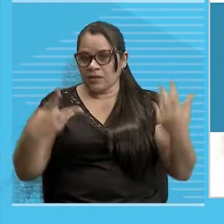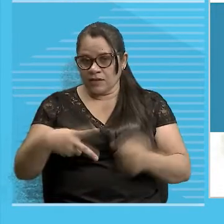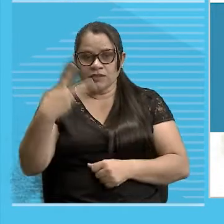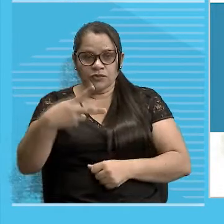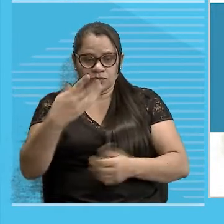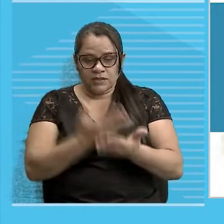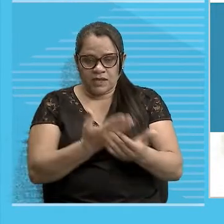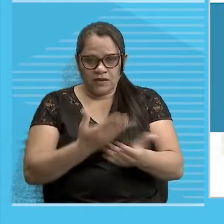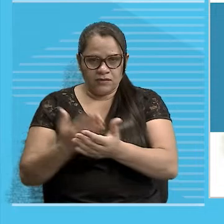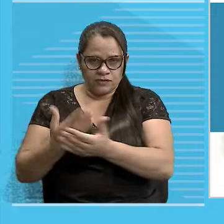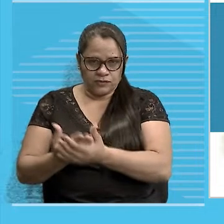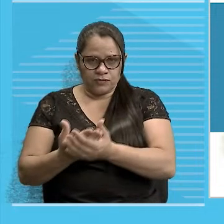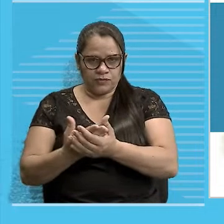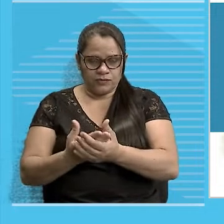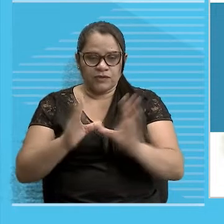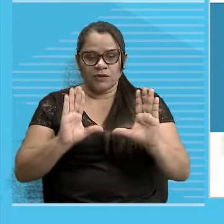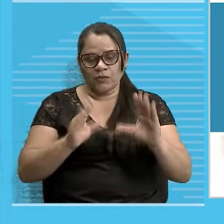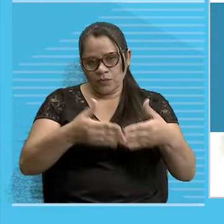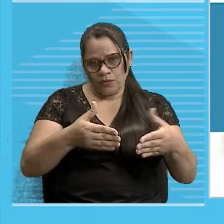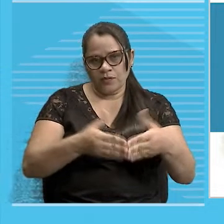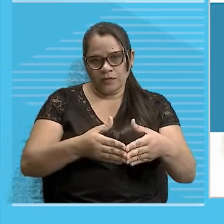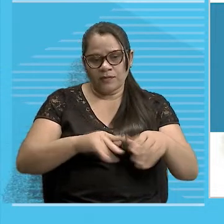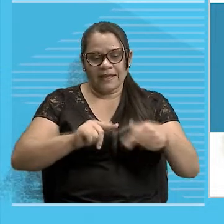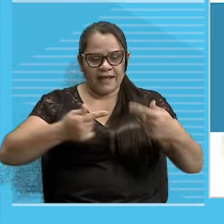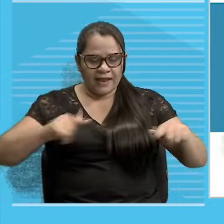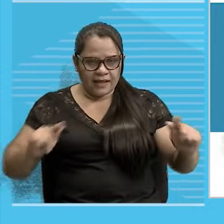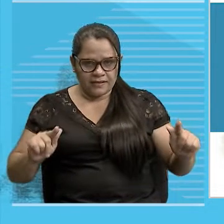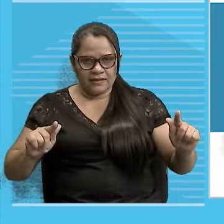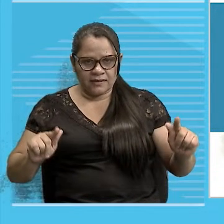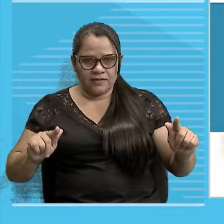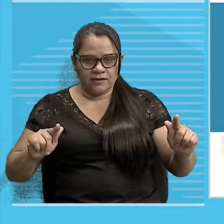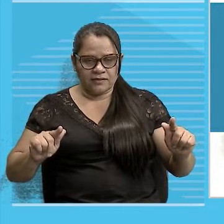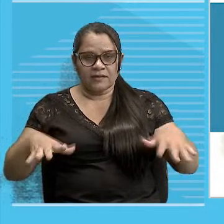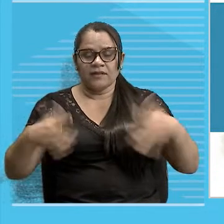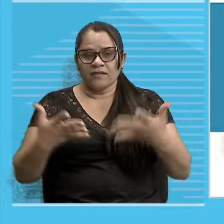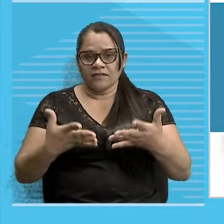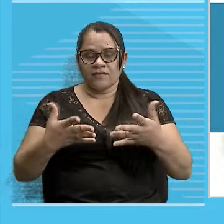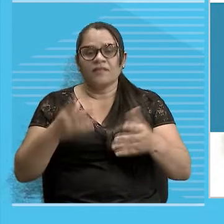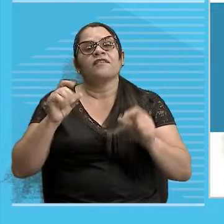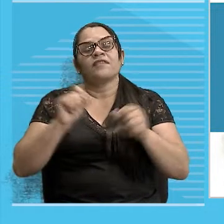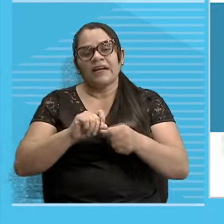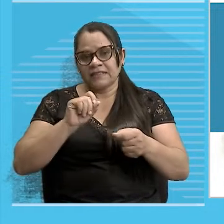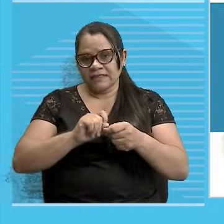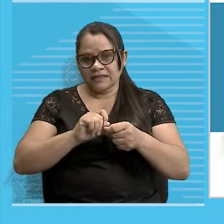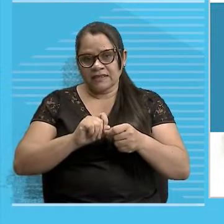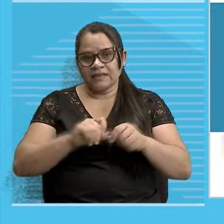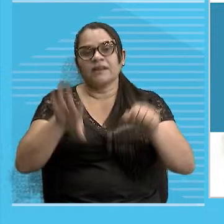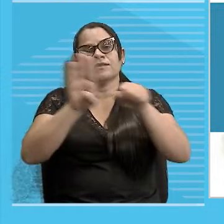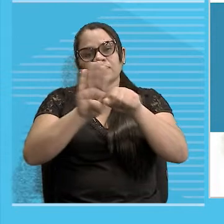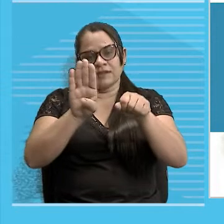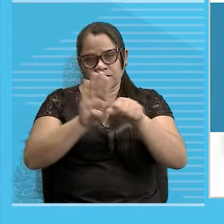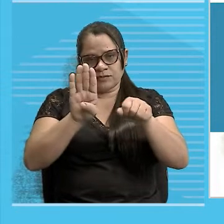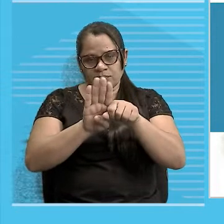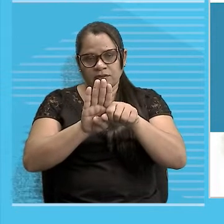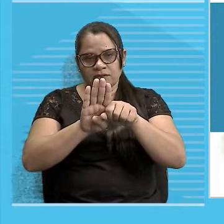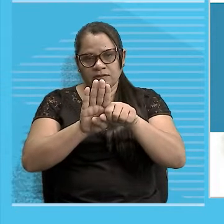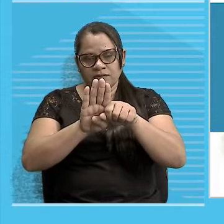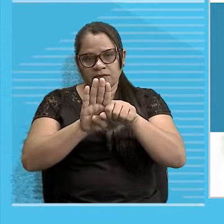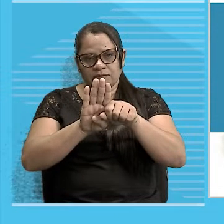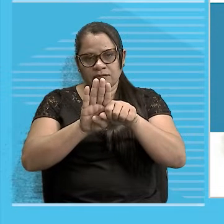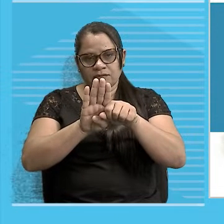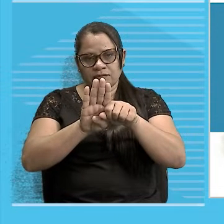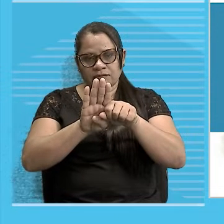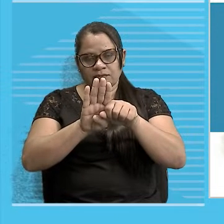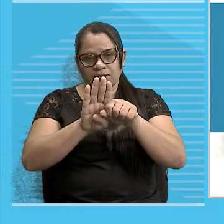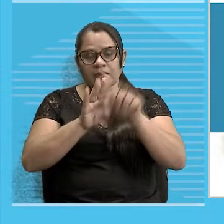essa classe gramática maravilhosa Fazer aqui algumas considerações sobre substantivo Colocar para